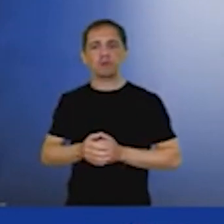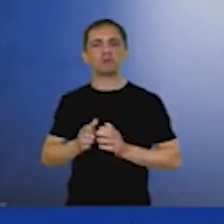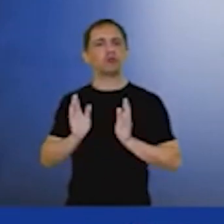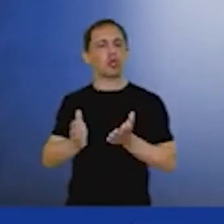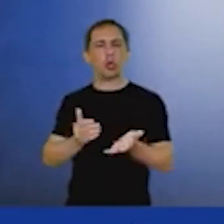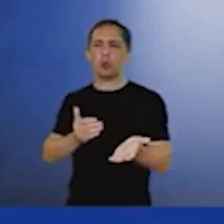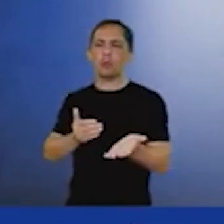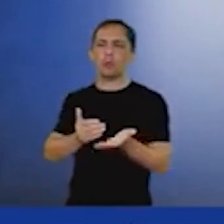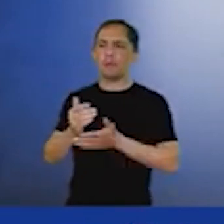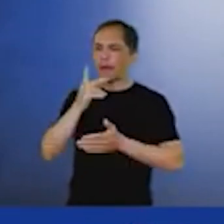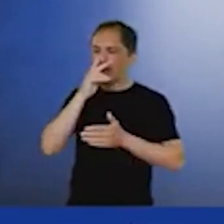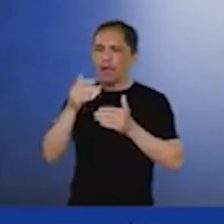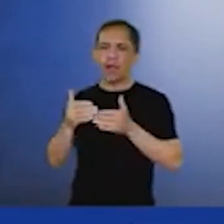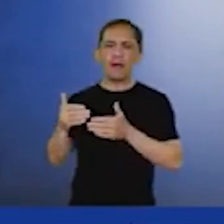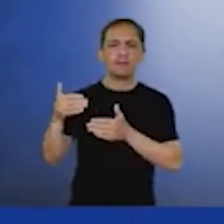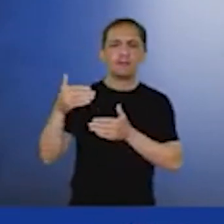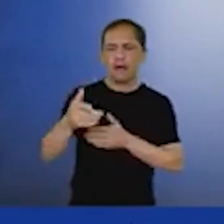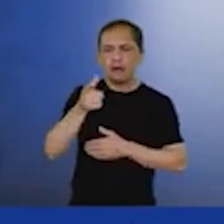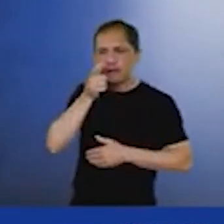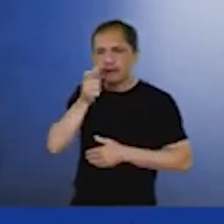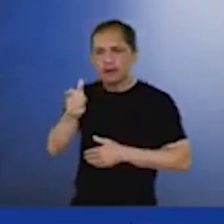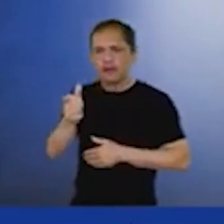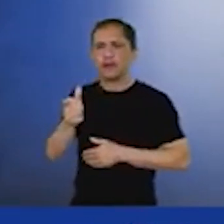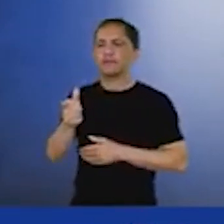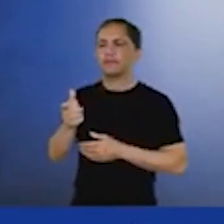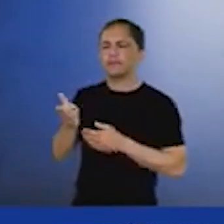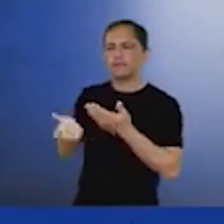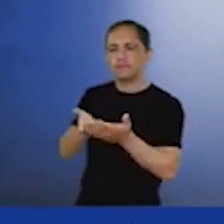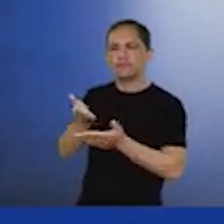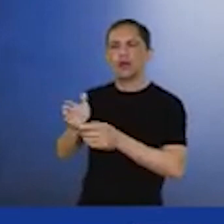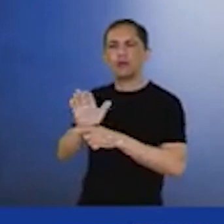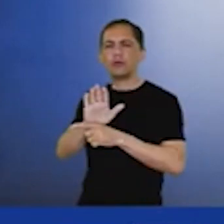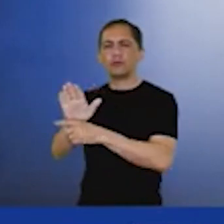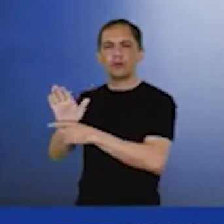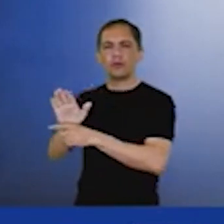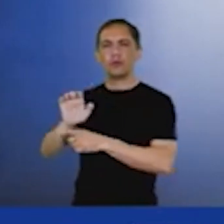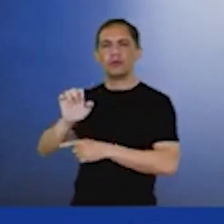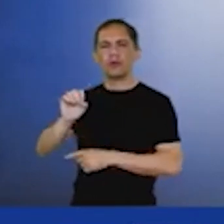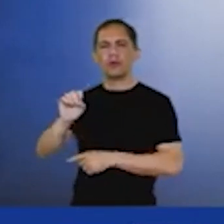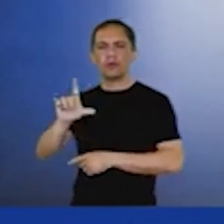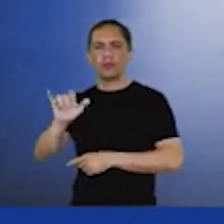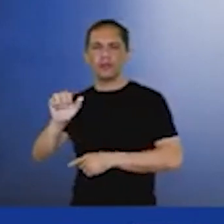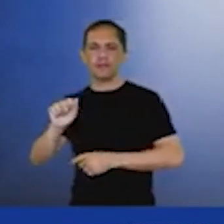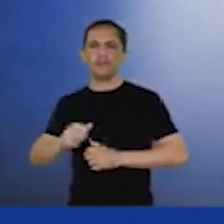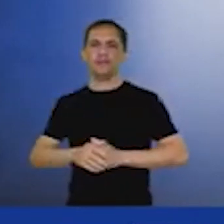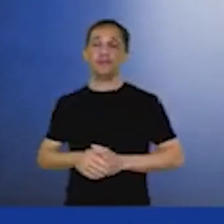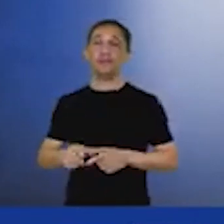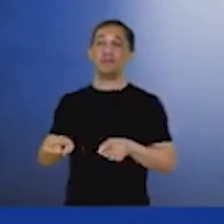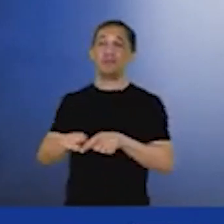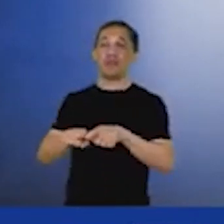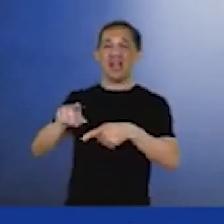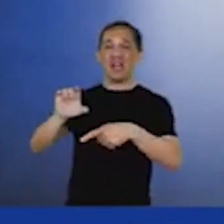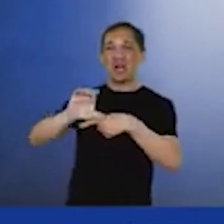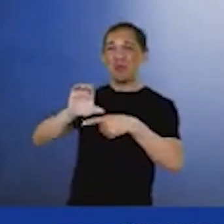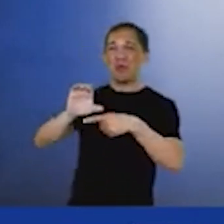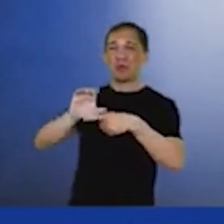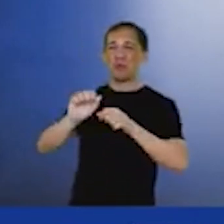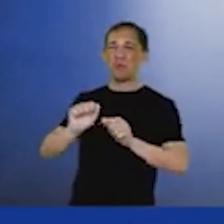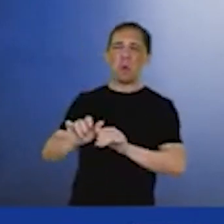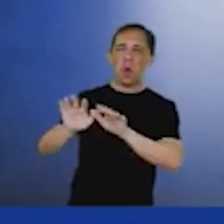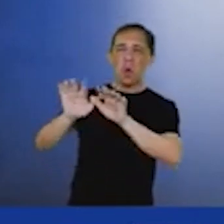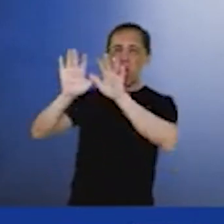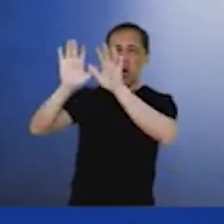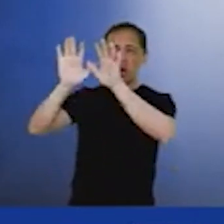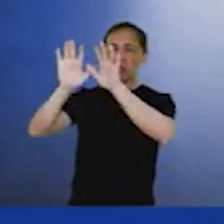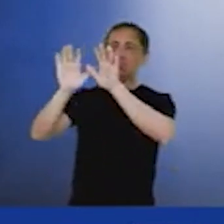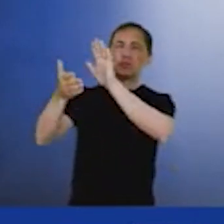o interesse nas eólicas offshore. Quando você fala em captura e sequestro de carbono, que é o que está sendo discutido agora